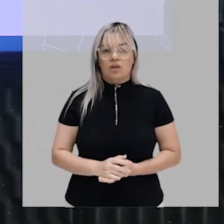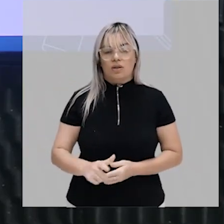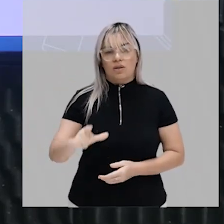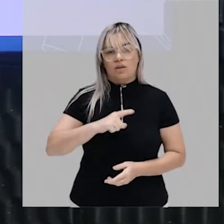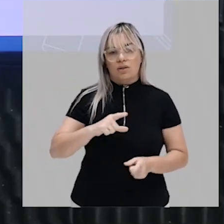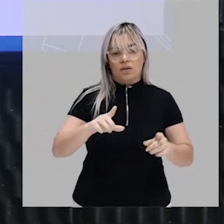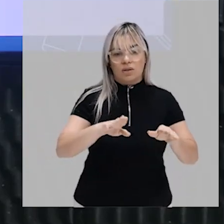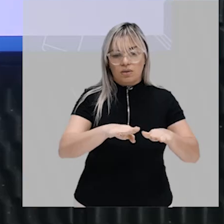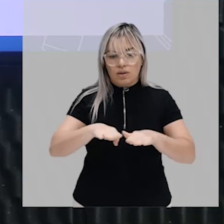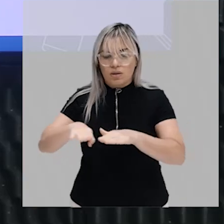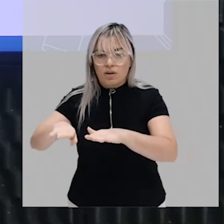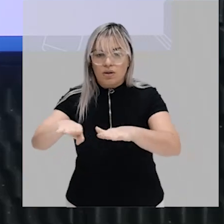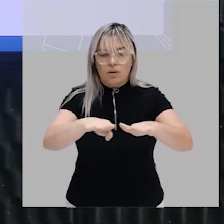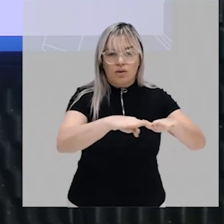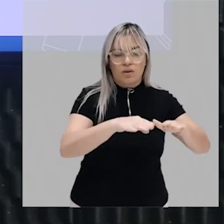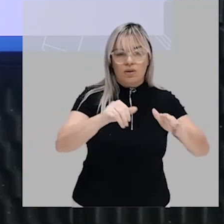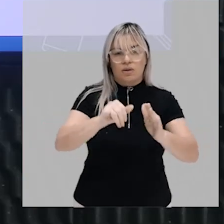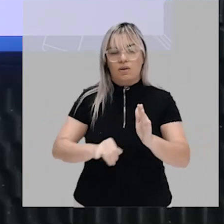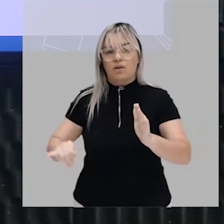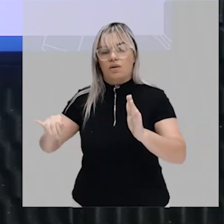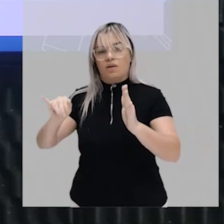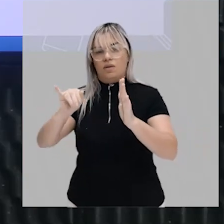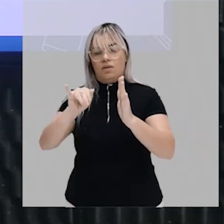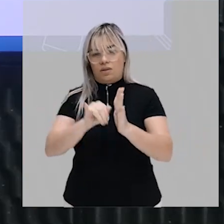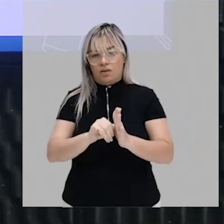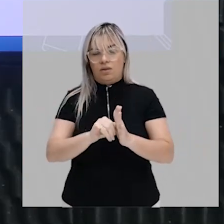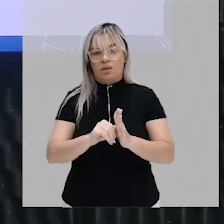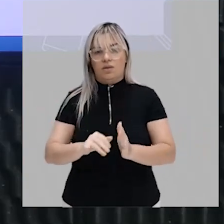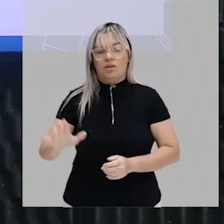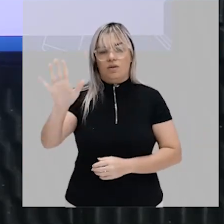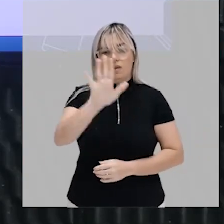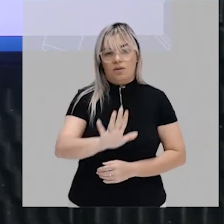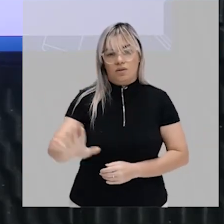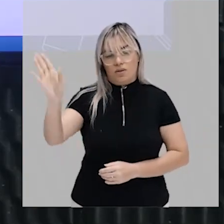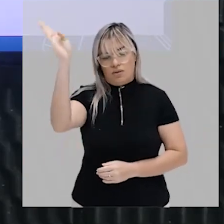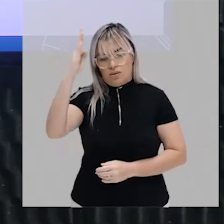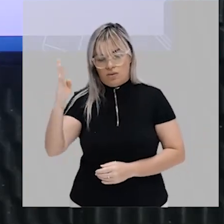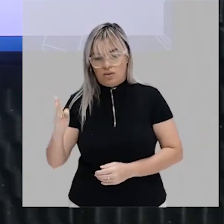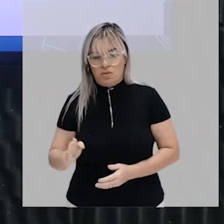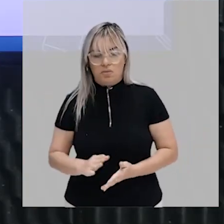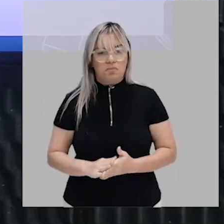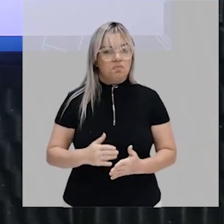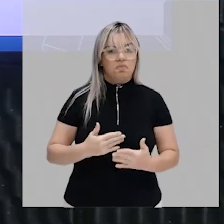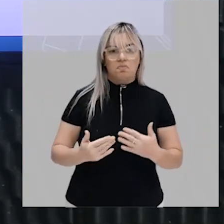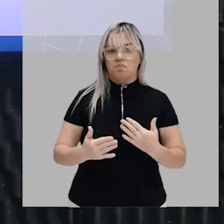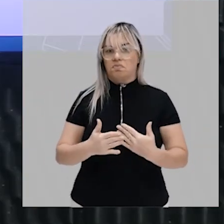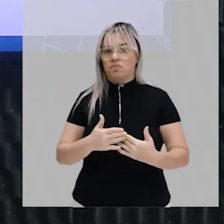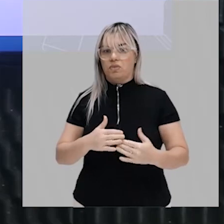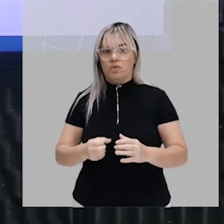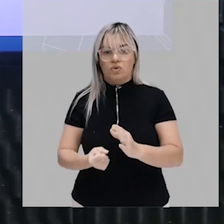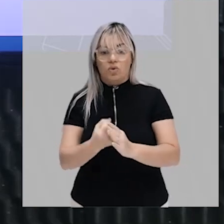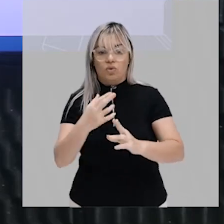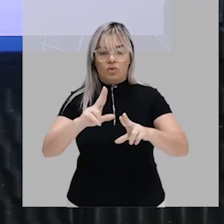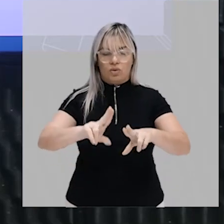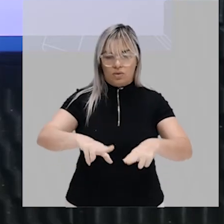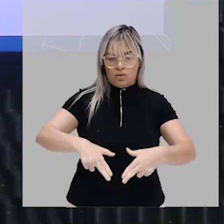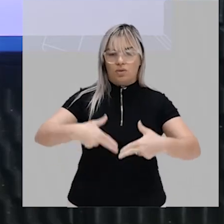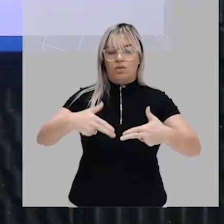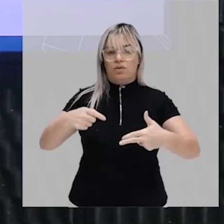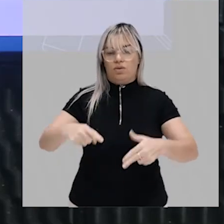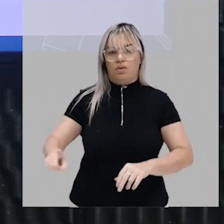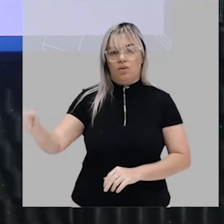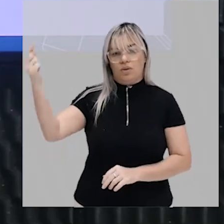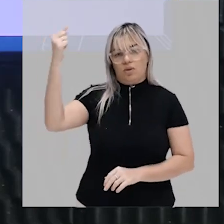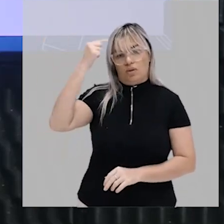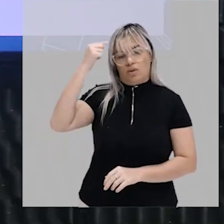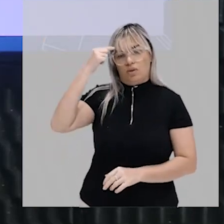identidade nacional todos são brasileiros independentemente da sua origem étnica então essa ideia